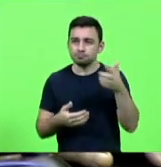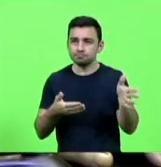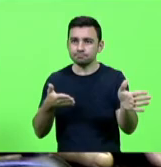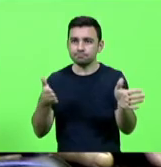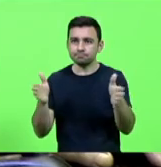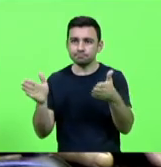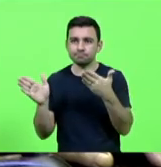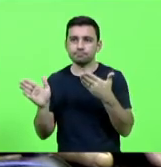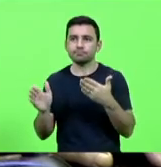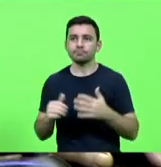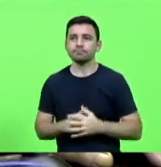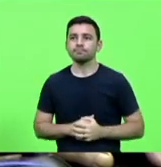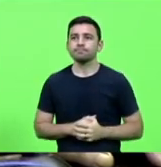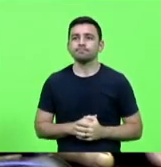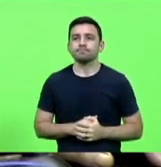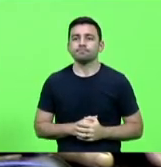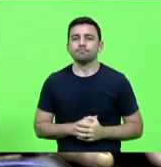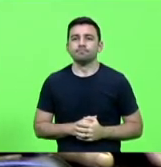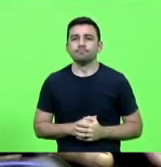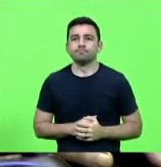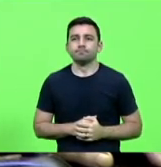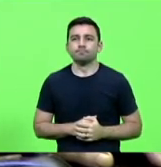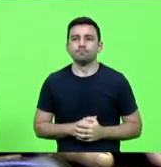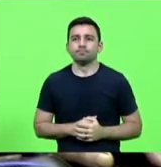mostrar a todos que nos assistem